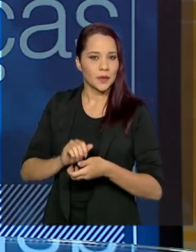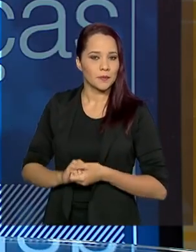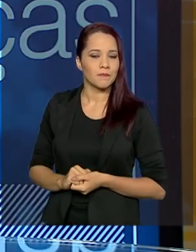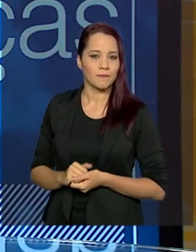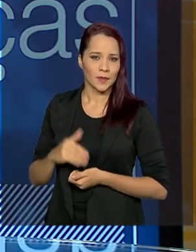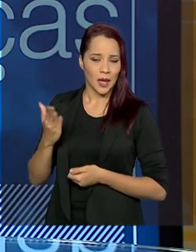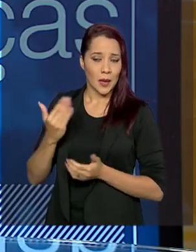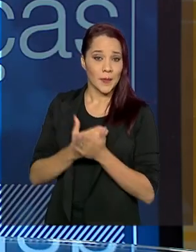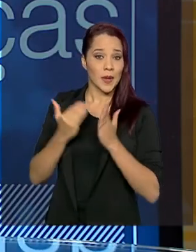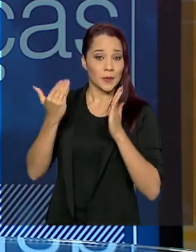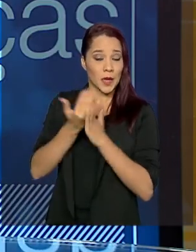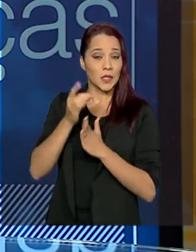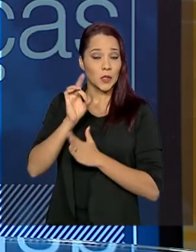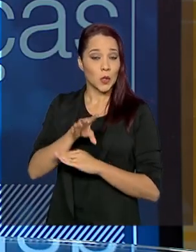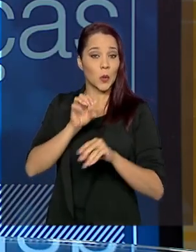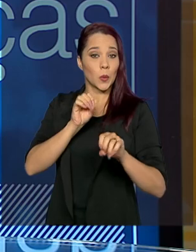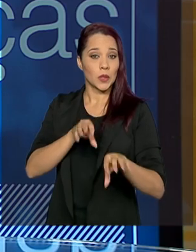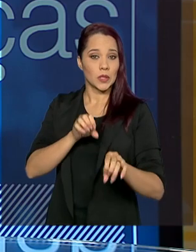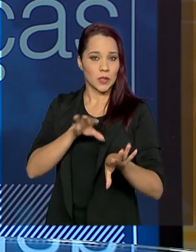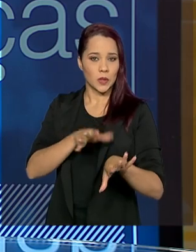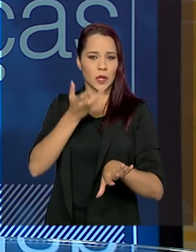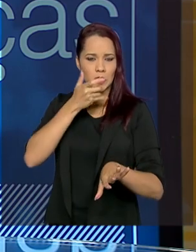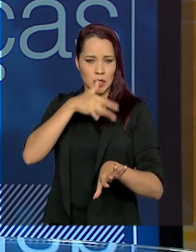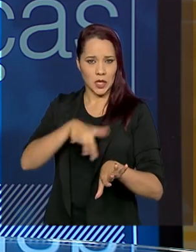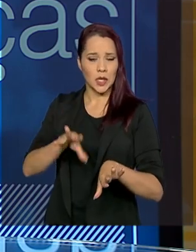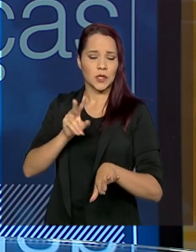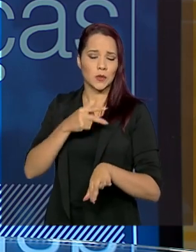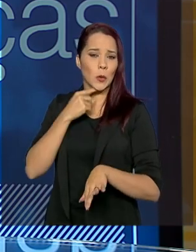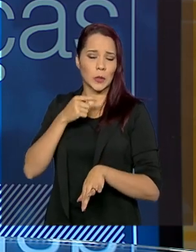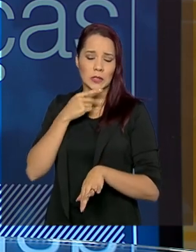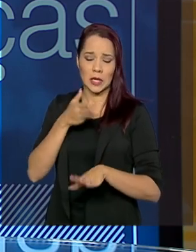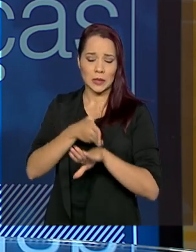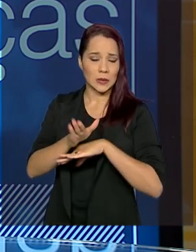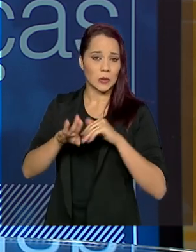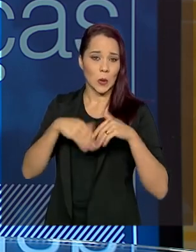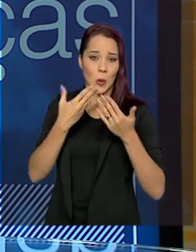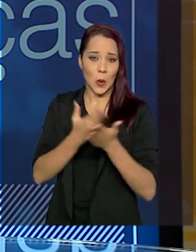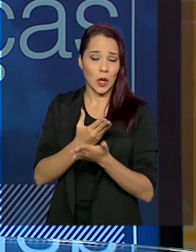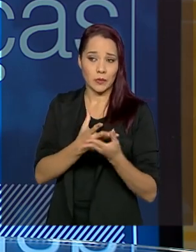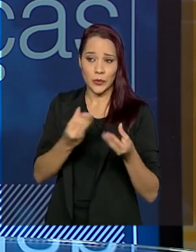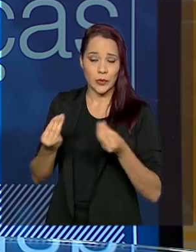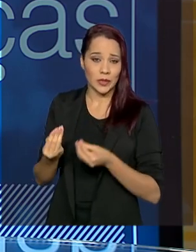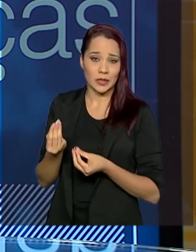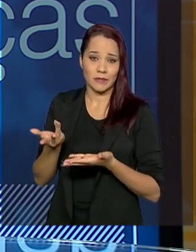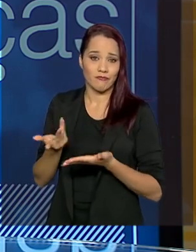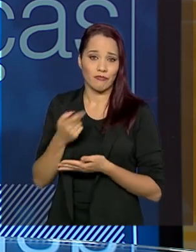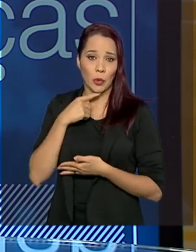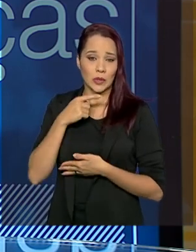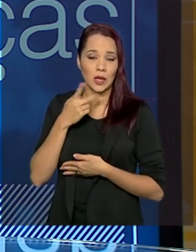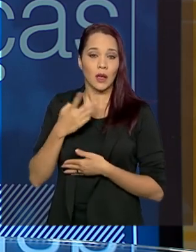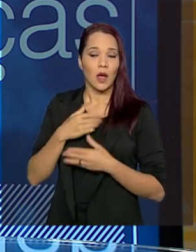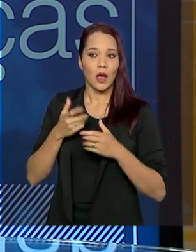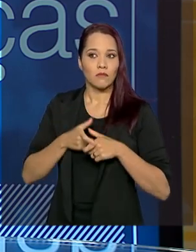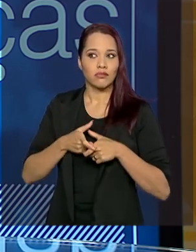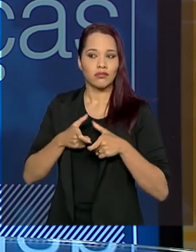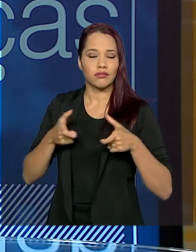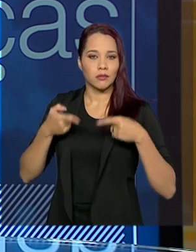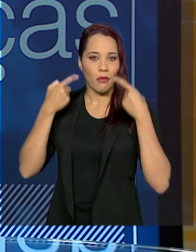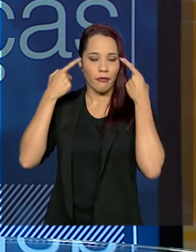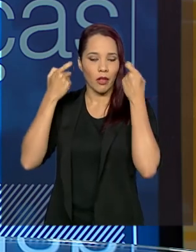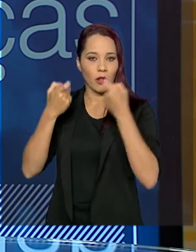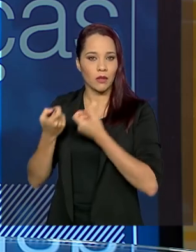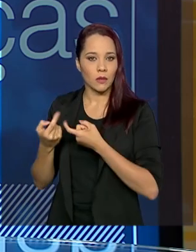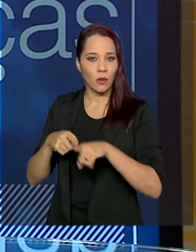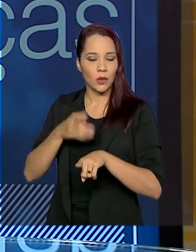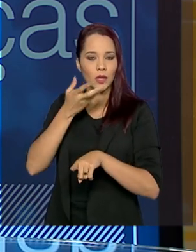até para além da questão educacional, que as crianças estão privadas, muitas das nossas crianças estão privadas, é o aumento da violência